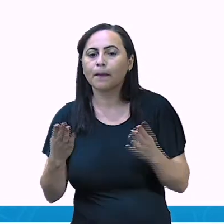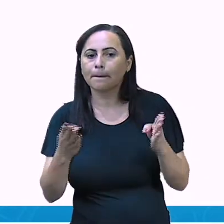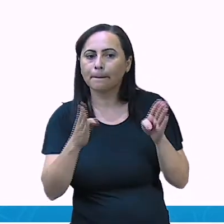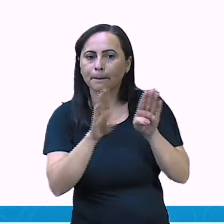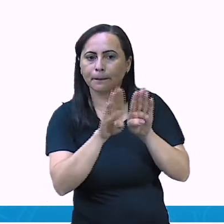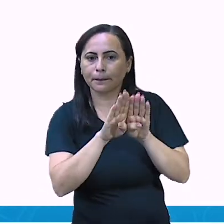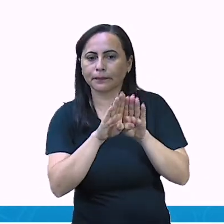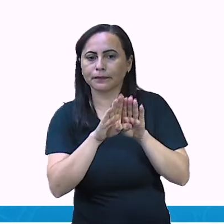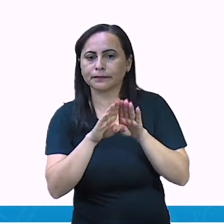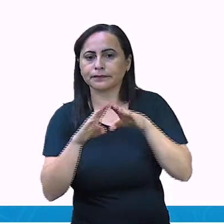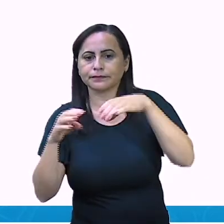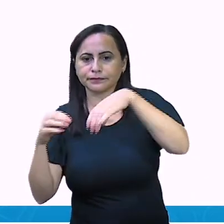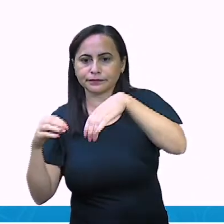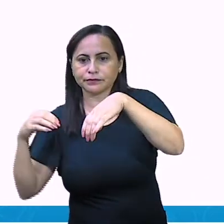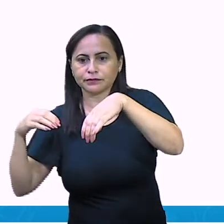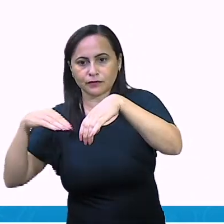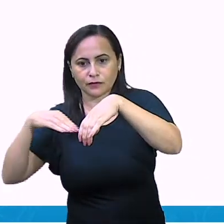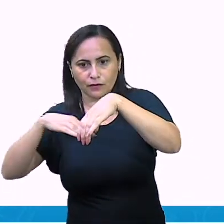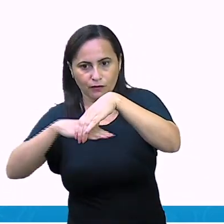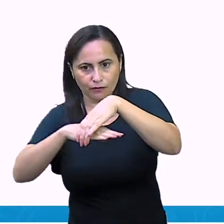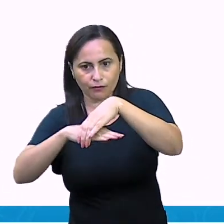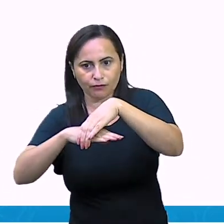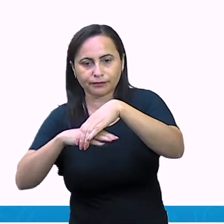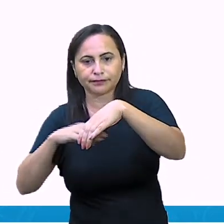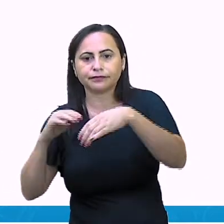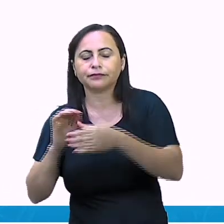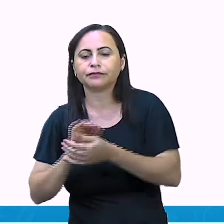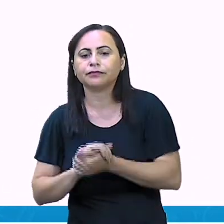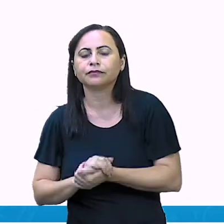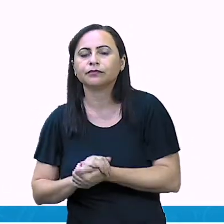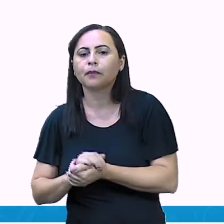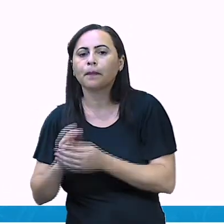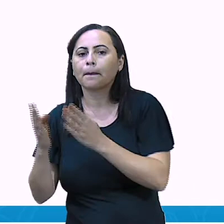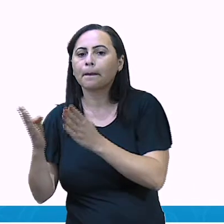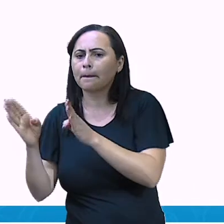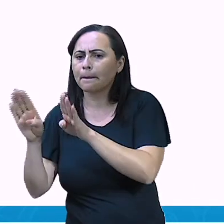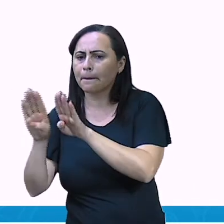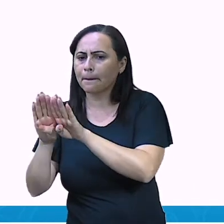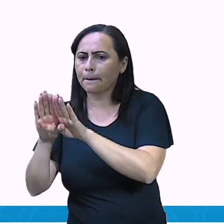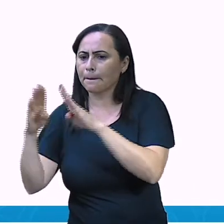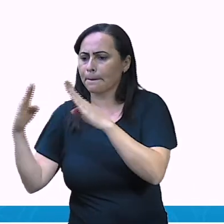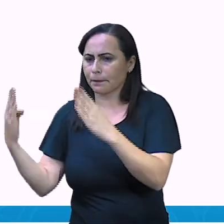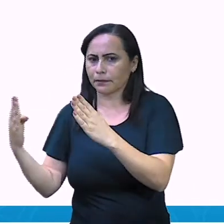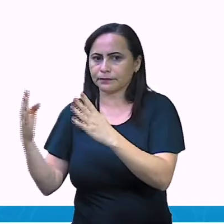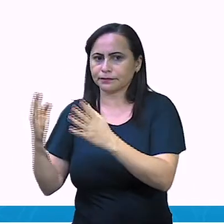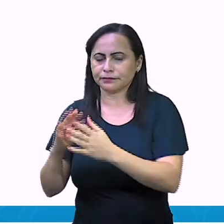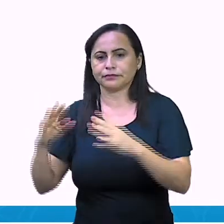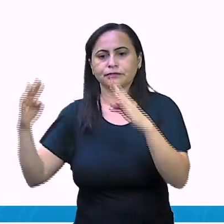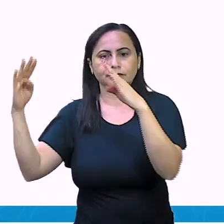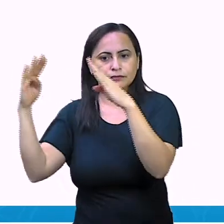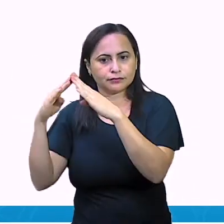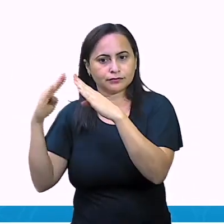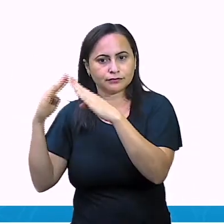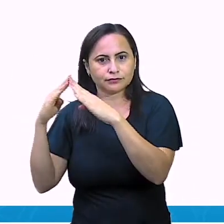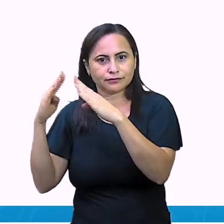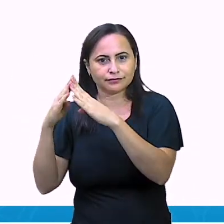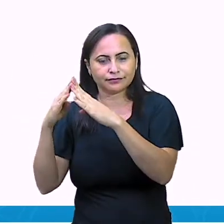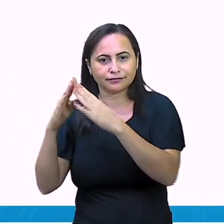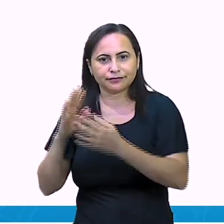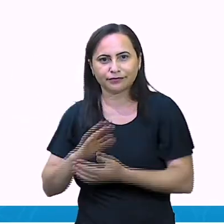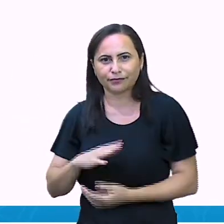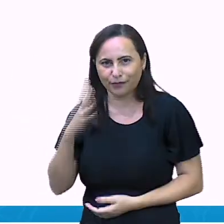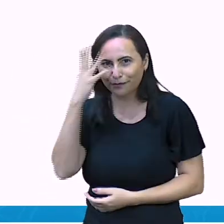aqui o portão da minha casa Aqui o telhado Tá ficando